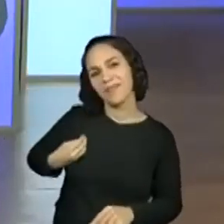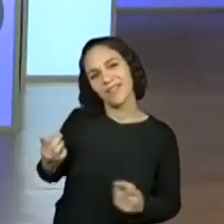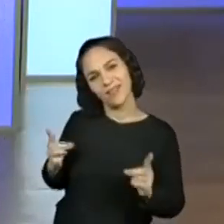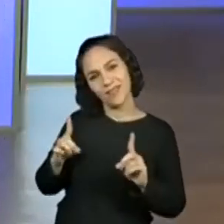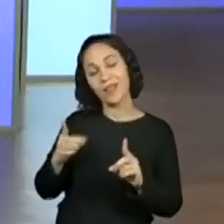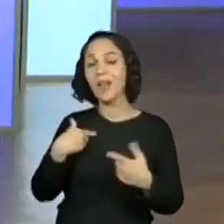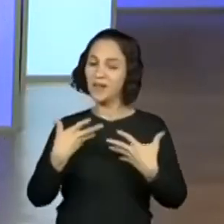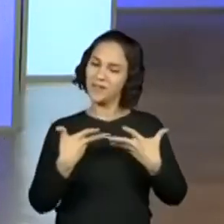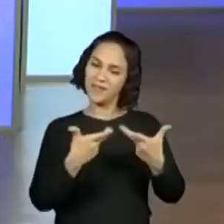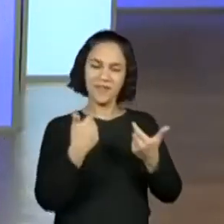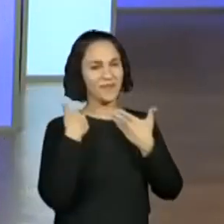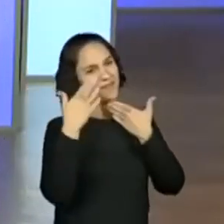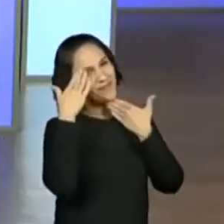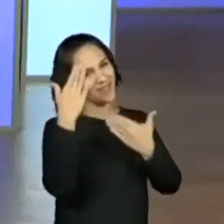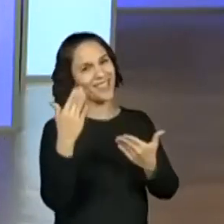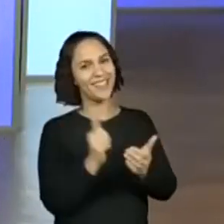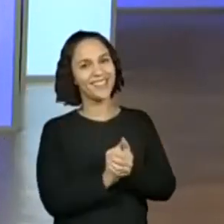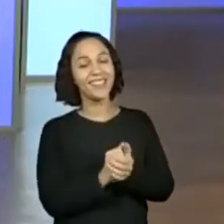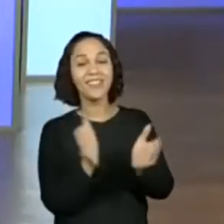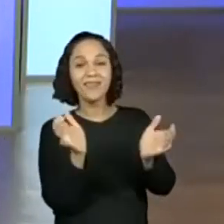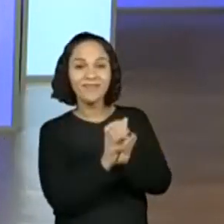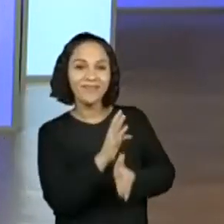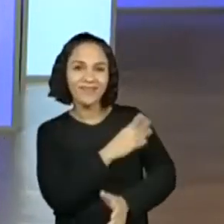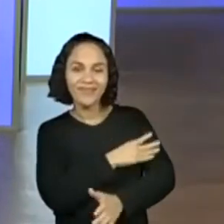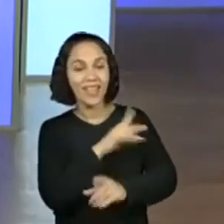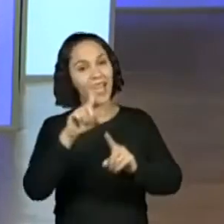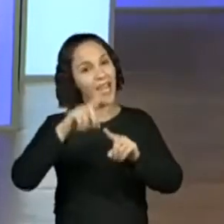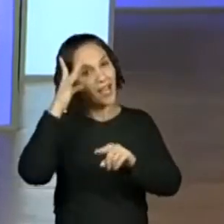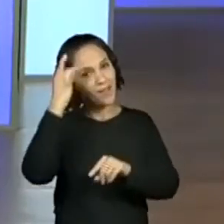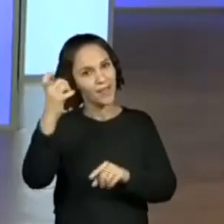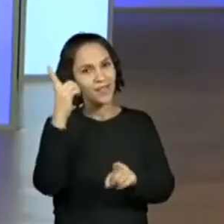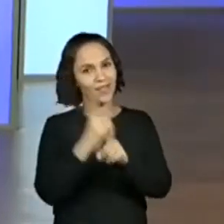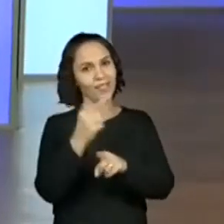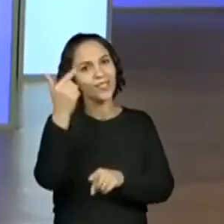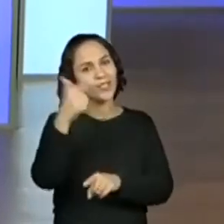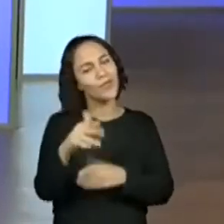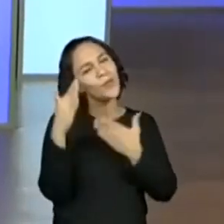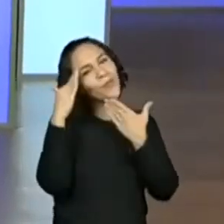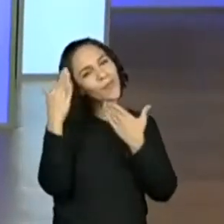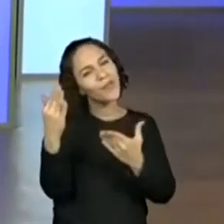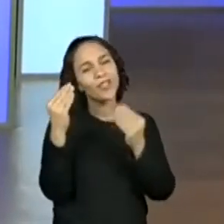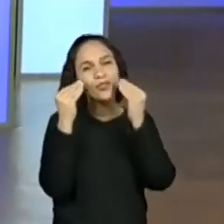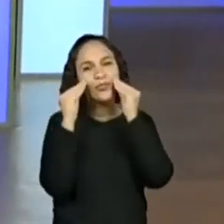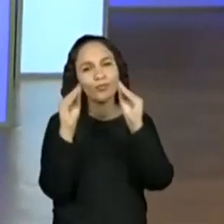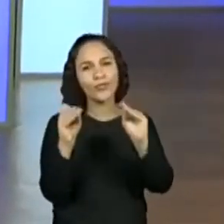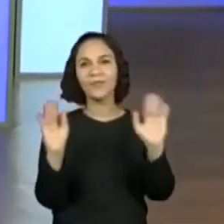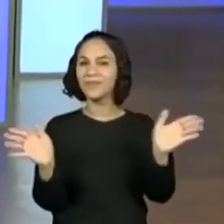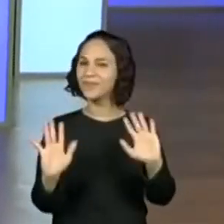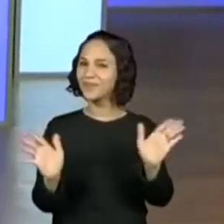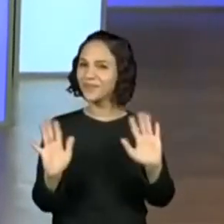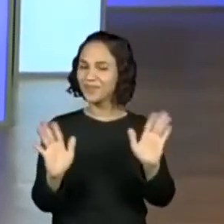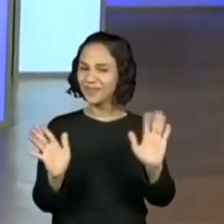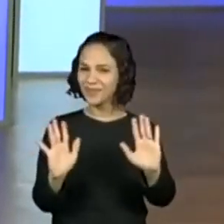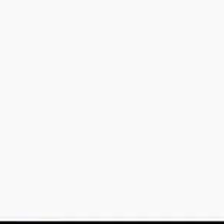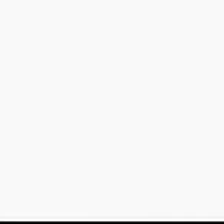agradeço o convite. Galerinha do quarto ano, vejo vocês amanhã. Obrigada por tudo. Beijão. Tchau, tchau. Tchau.